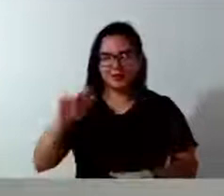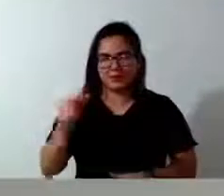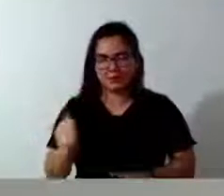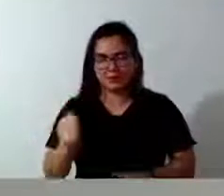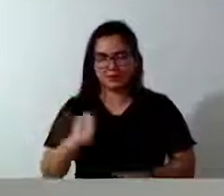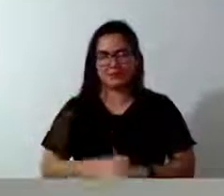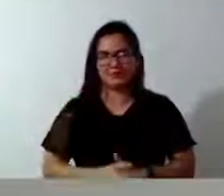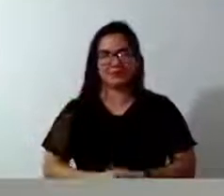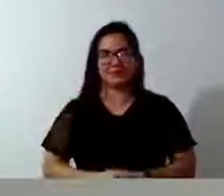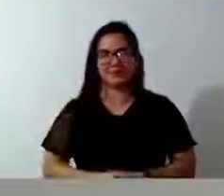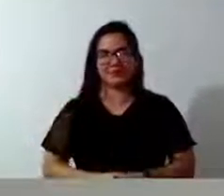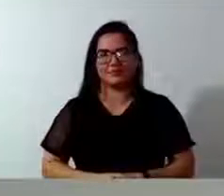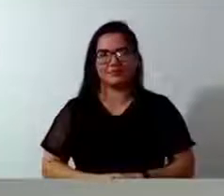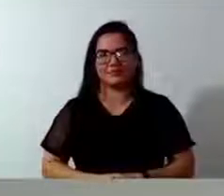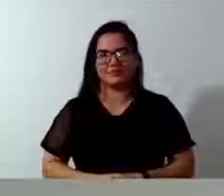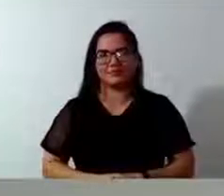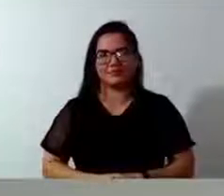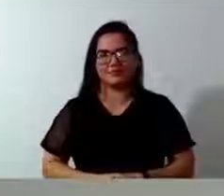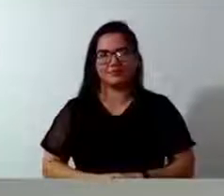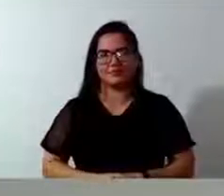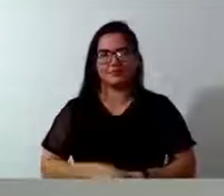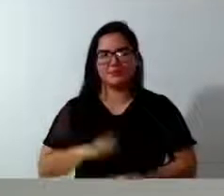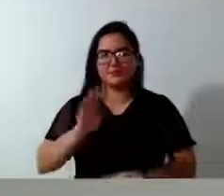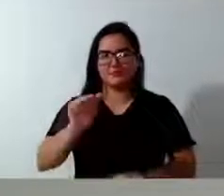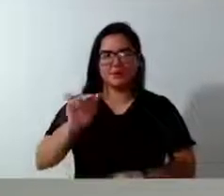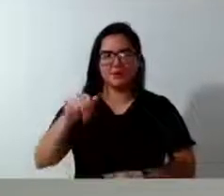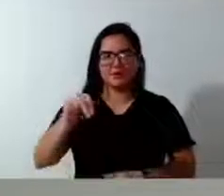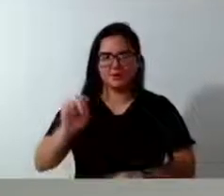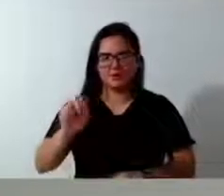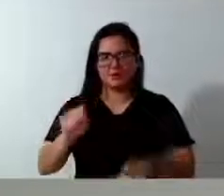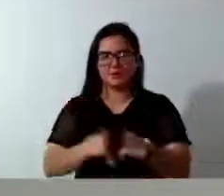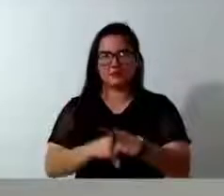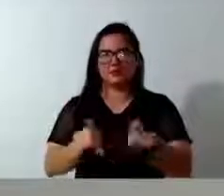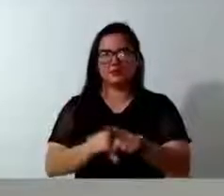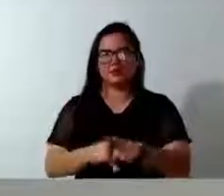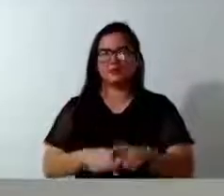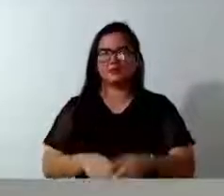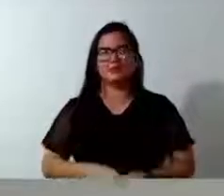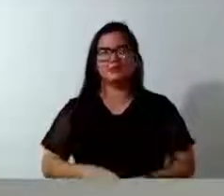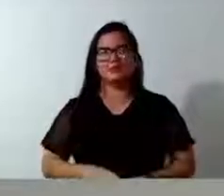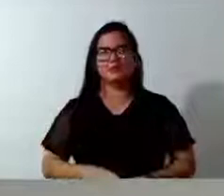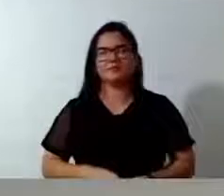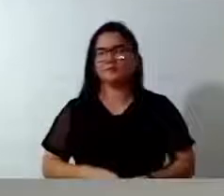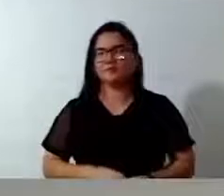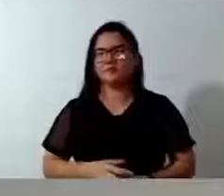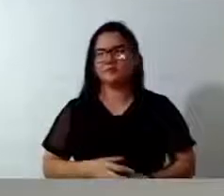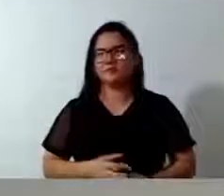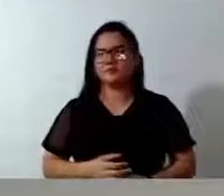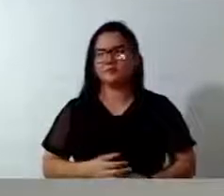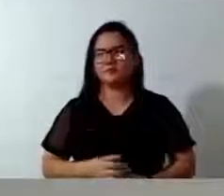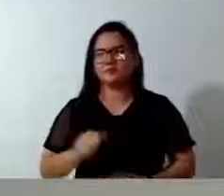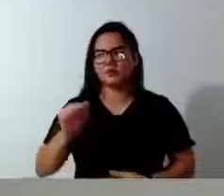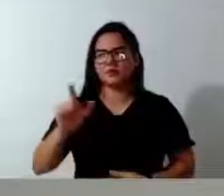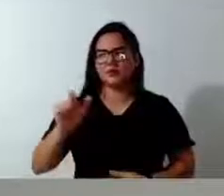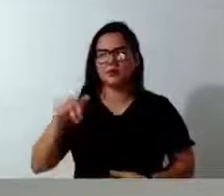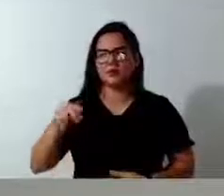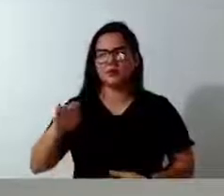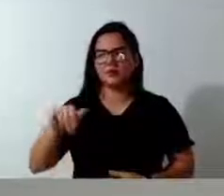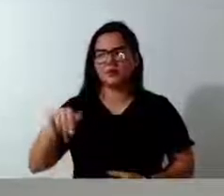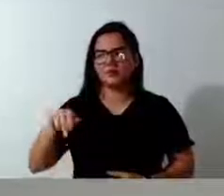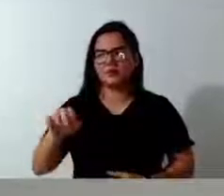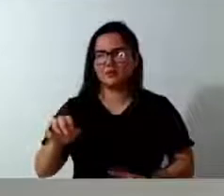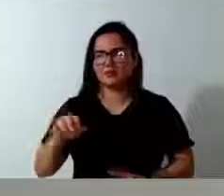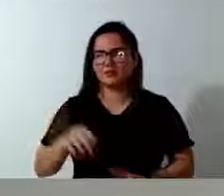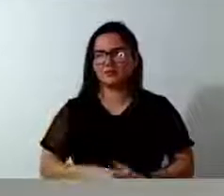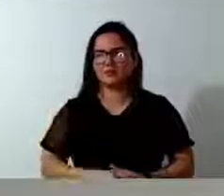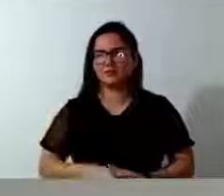Opa! Baianos, o Baianos, parabenizar o vice-baianos. E o Alambique, que era um dos favoritos,